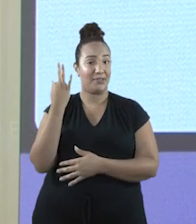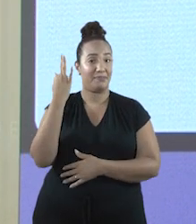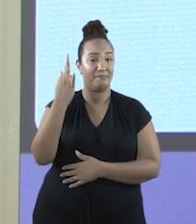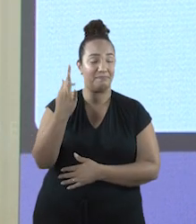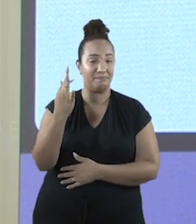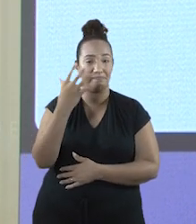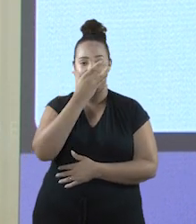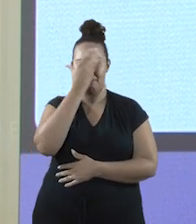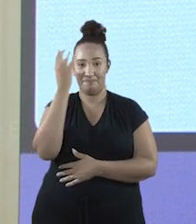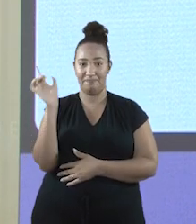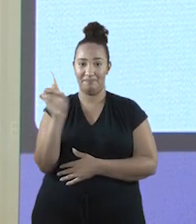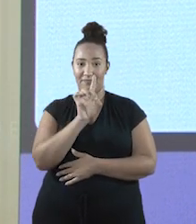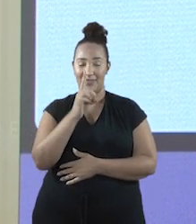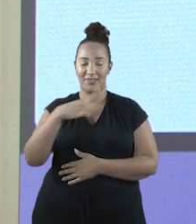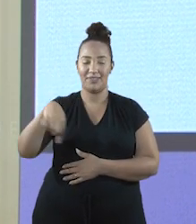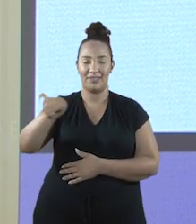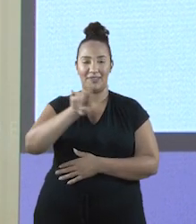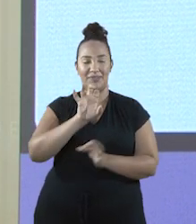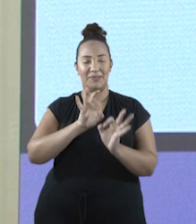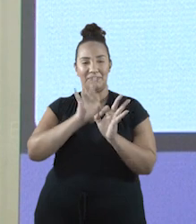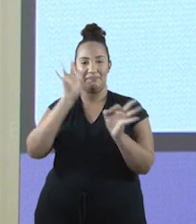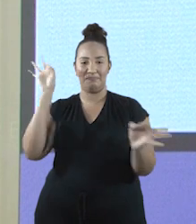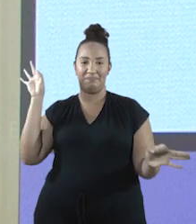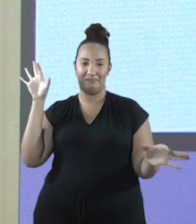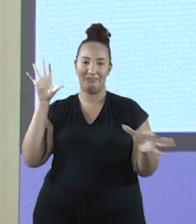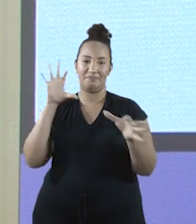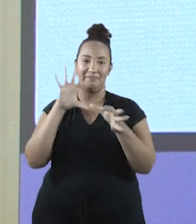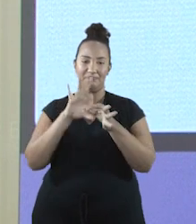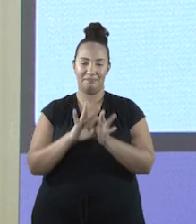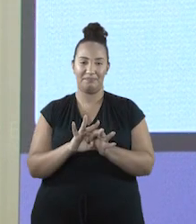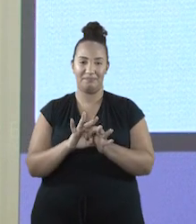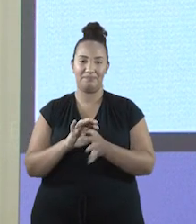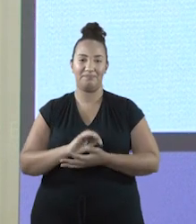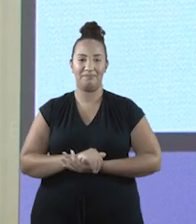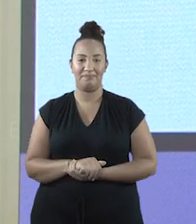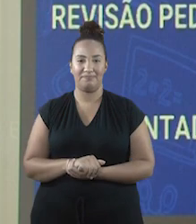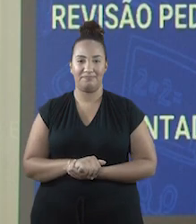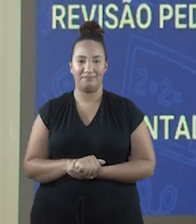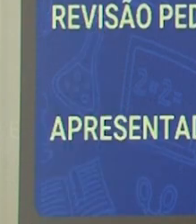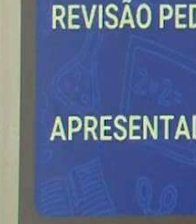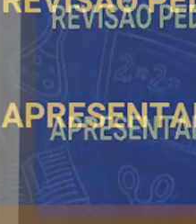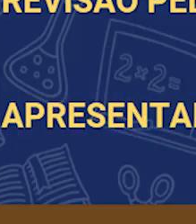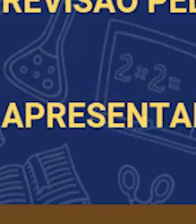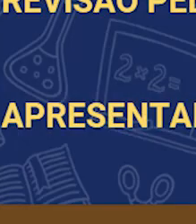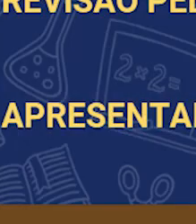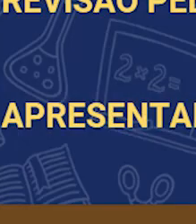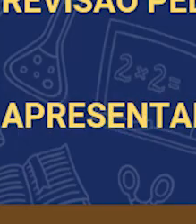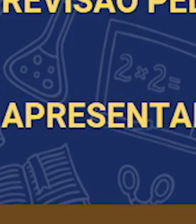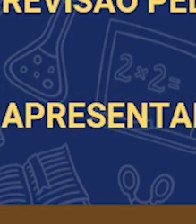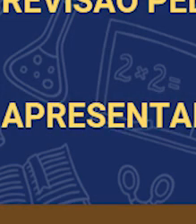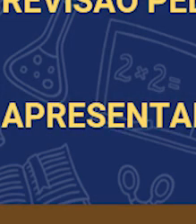e não se esqueçam, mesmo distantes, estamos juntos. e